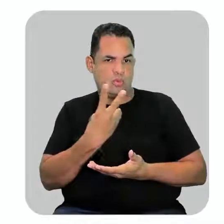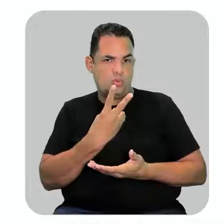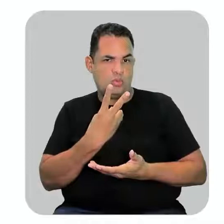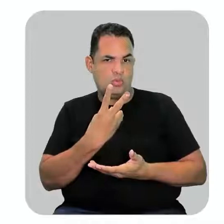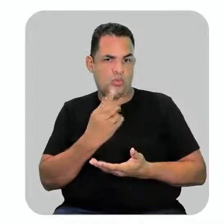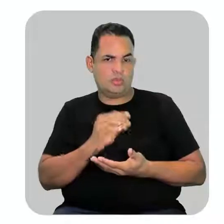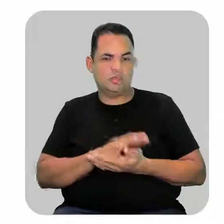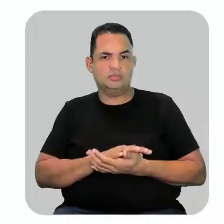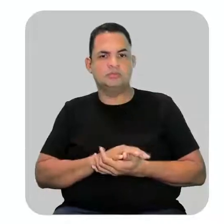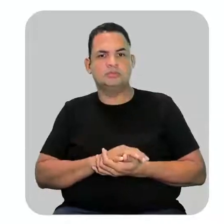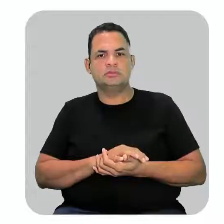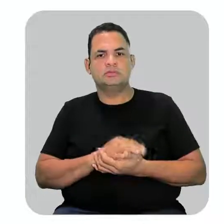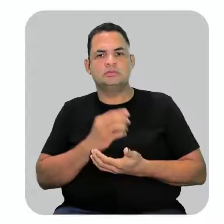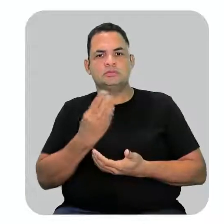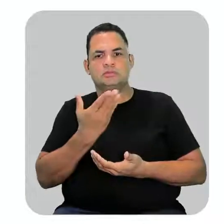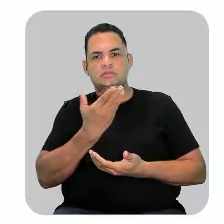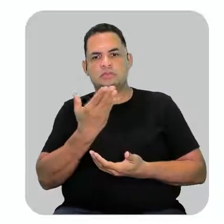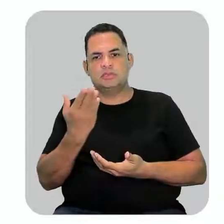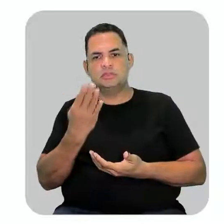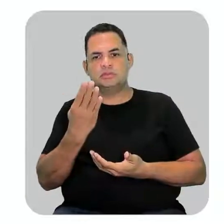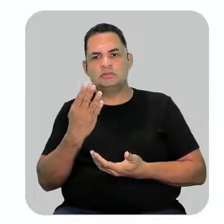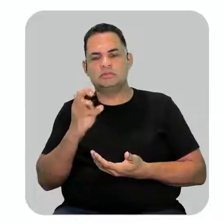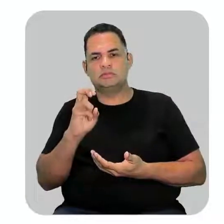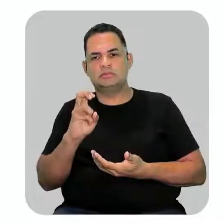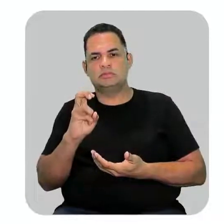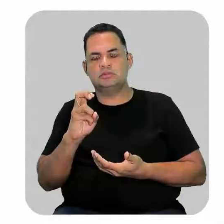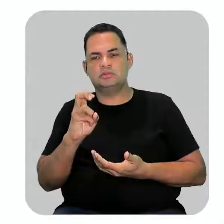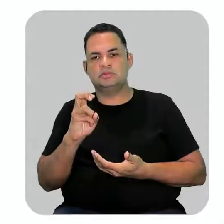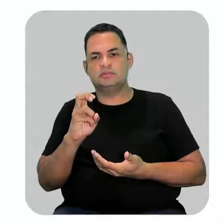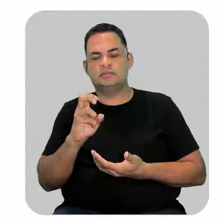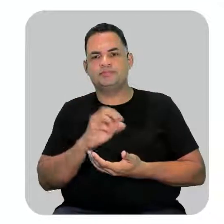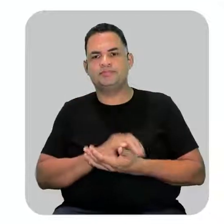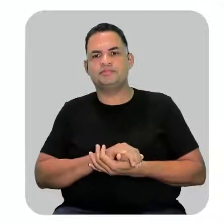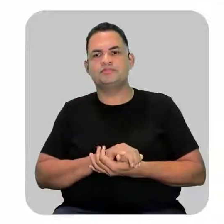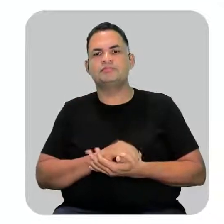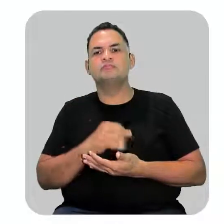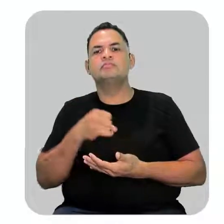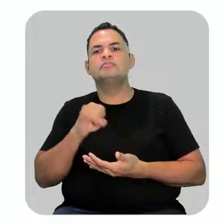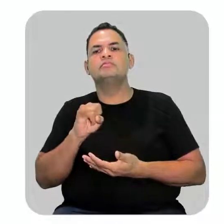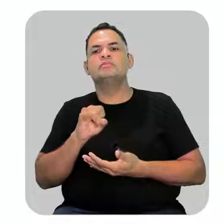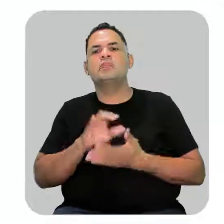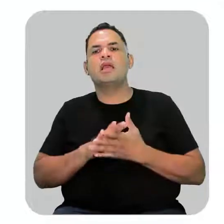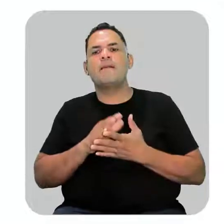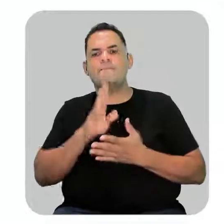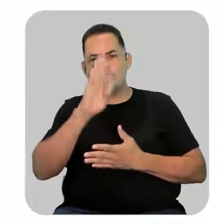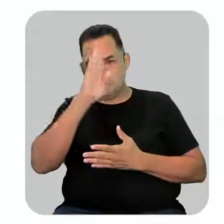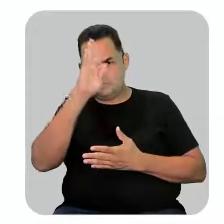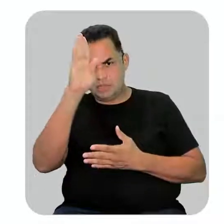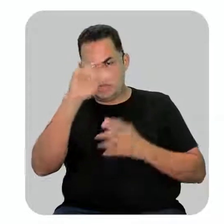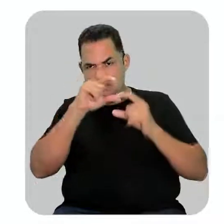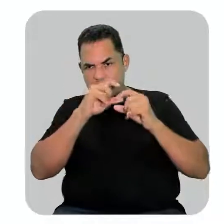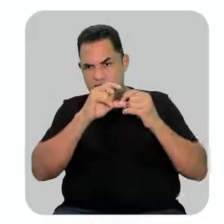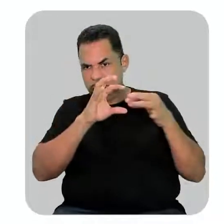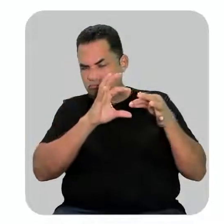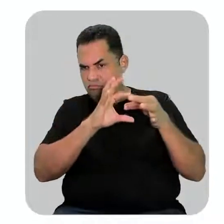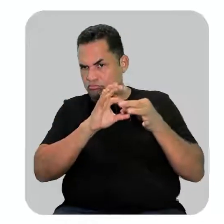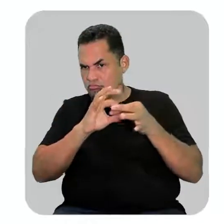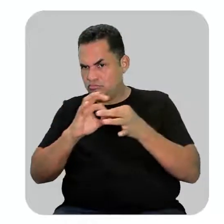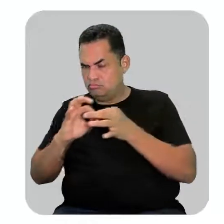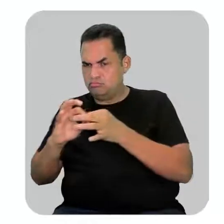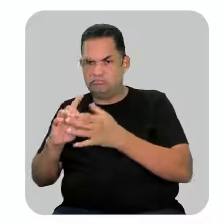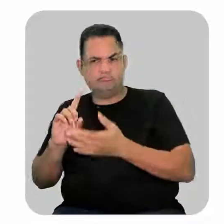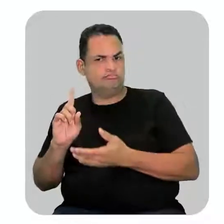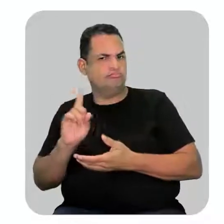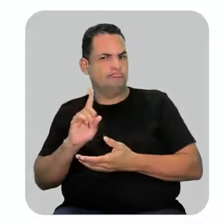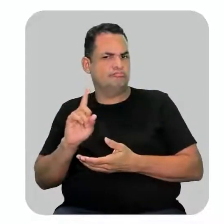meio né 2 3 4 5 essa é a cadeia principal? eu acho que não